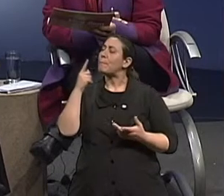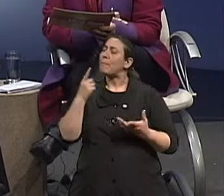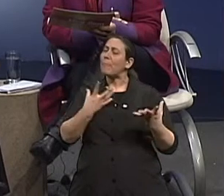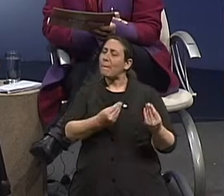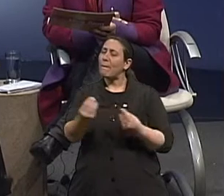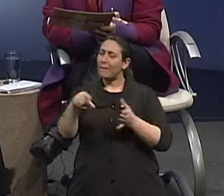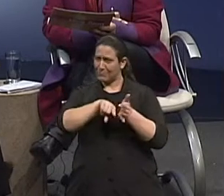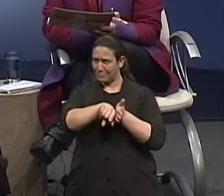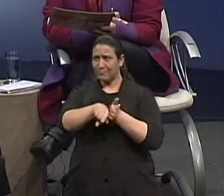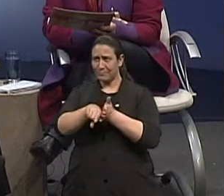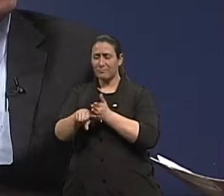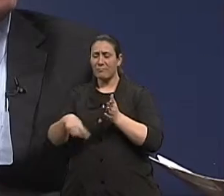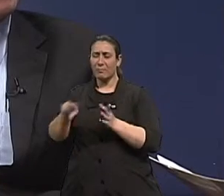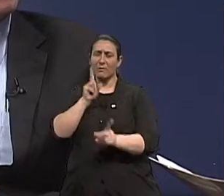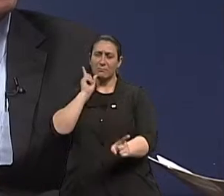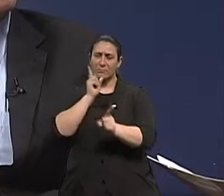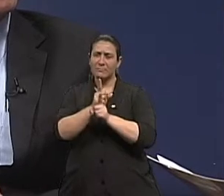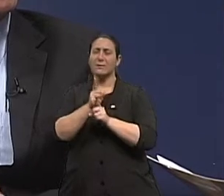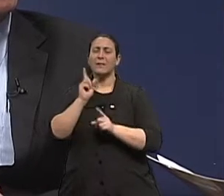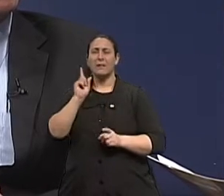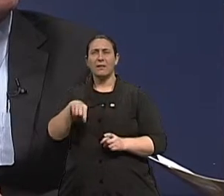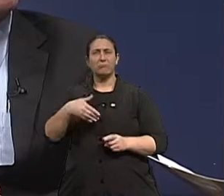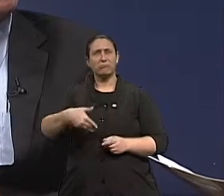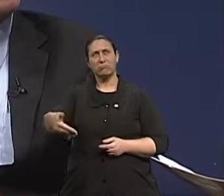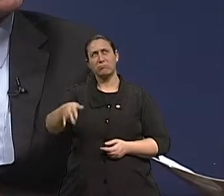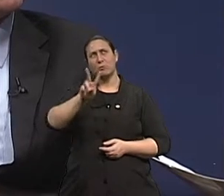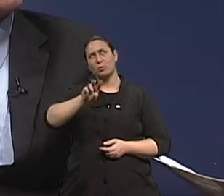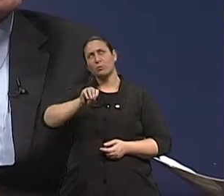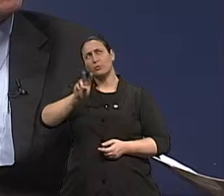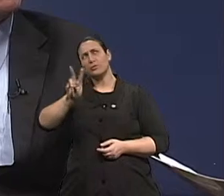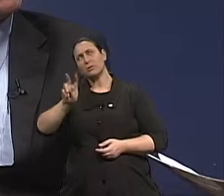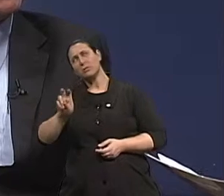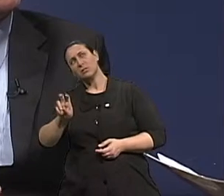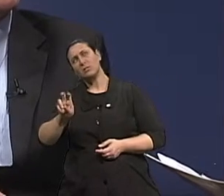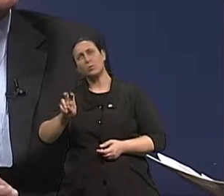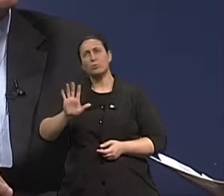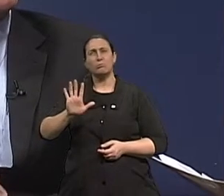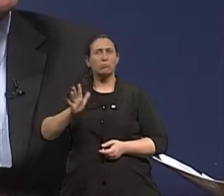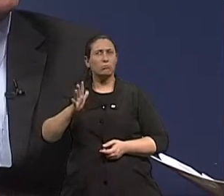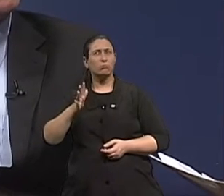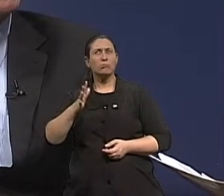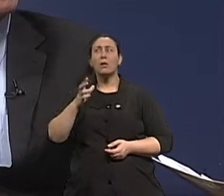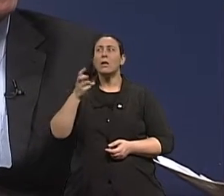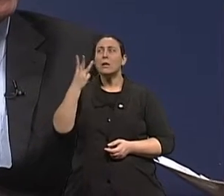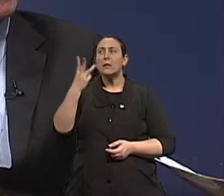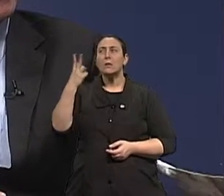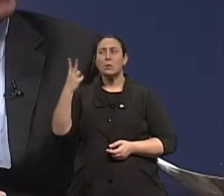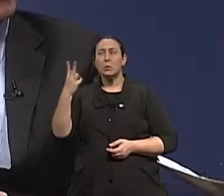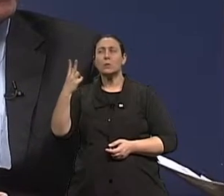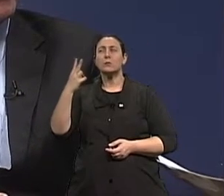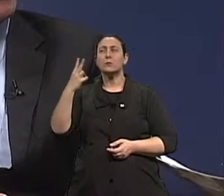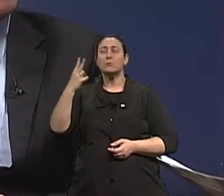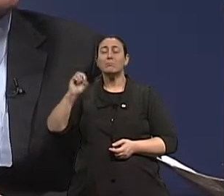As projeções estão indicando agora, Isabel, para 2025, uma população de aproximadamente 32 milhões de indivíduos acima de